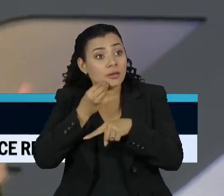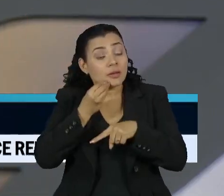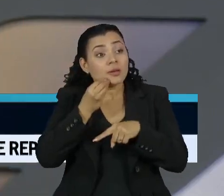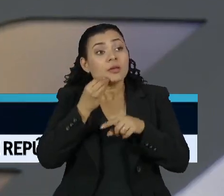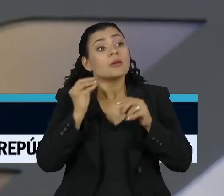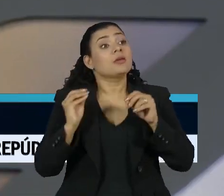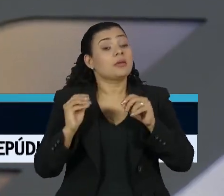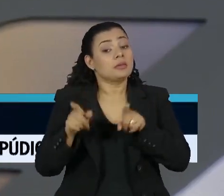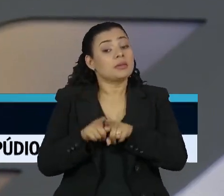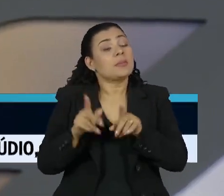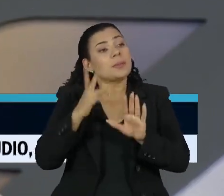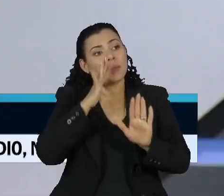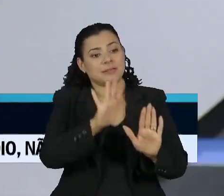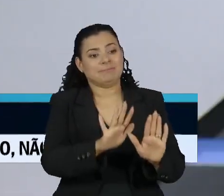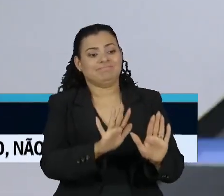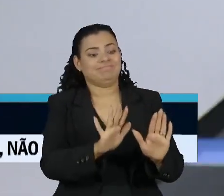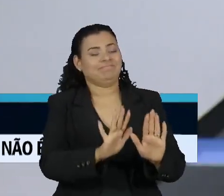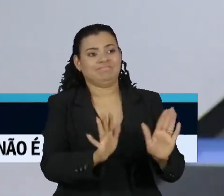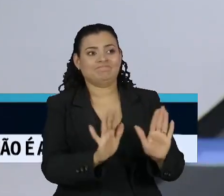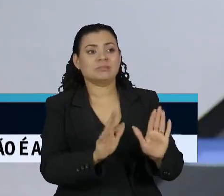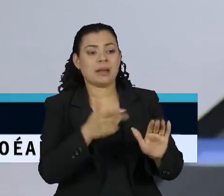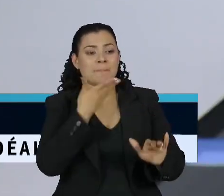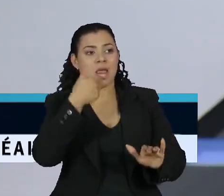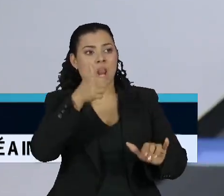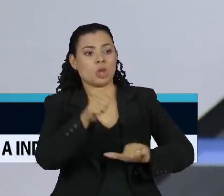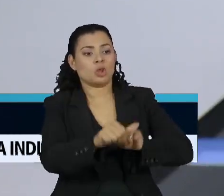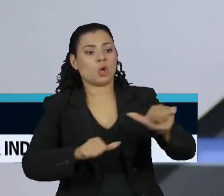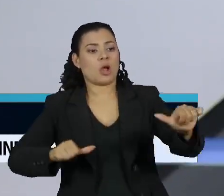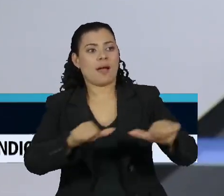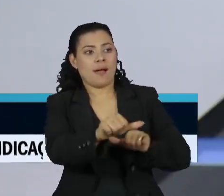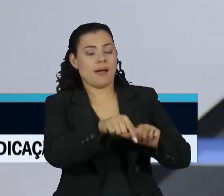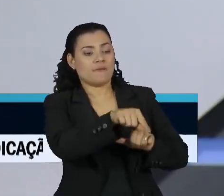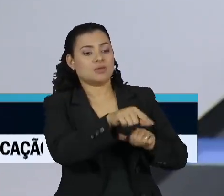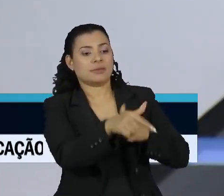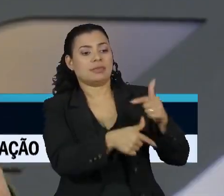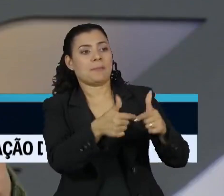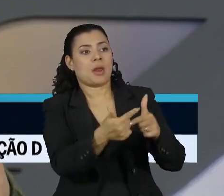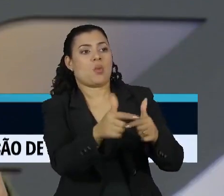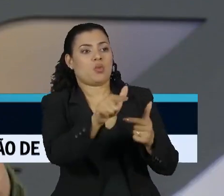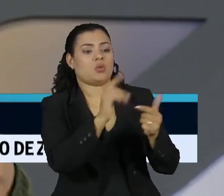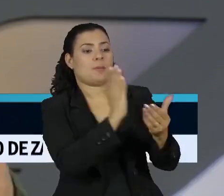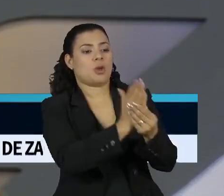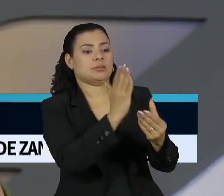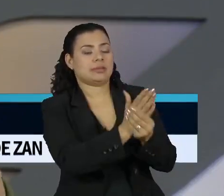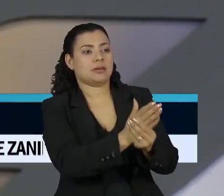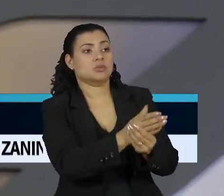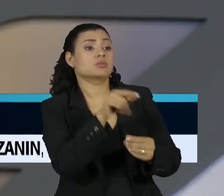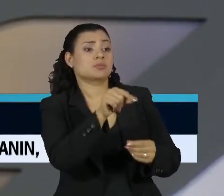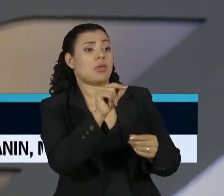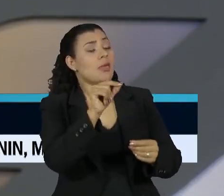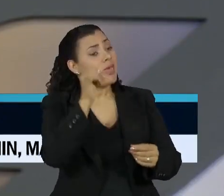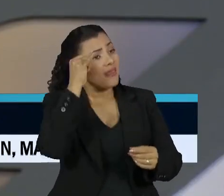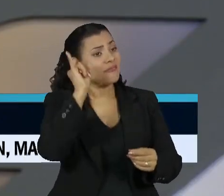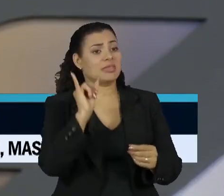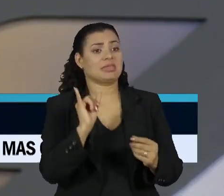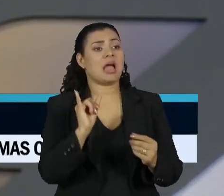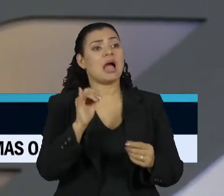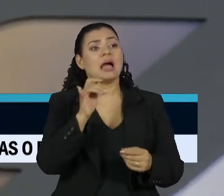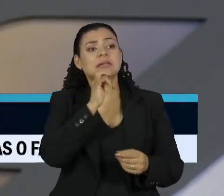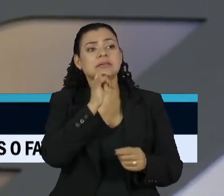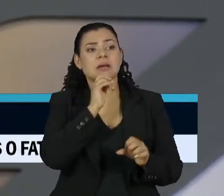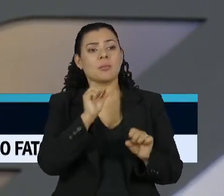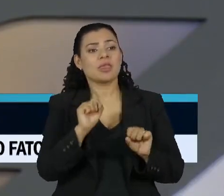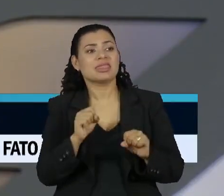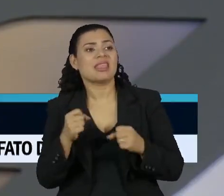poupou de ter que fazer essa primeira já declaração, vai fazer com que ele se acomode de forma mais paulatina ao processo de julgamento,